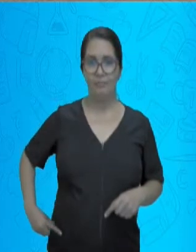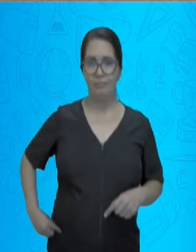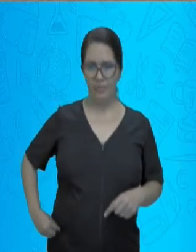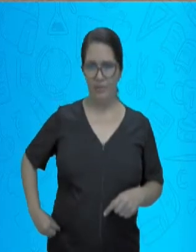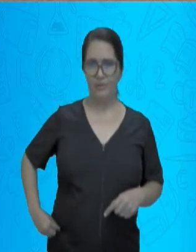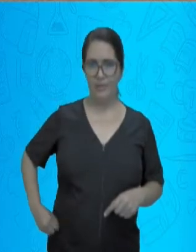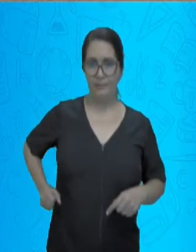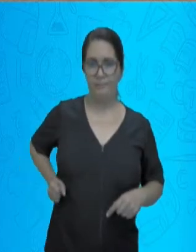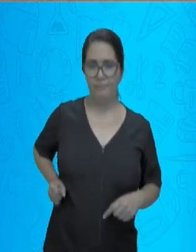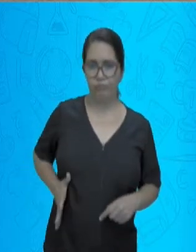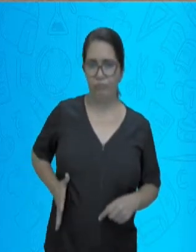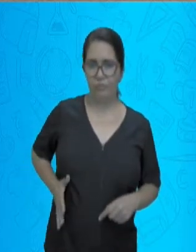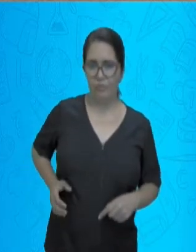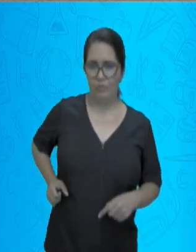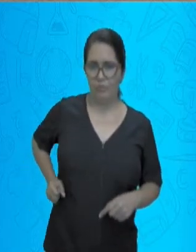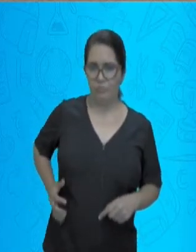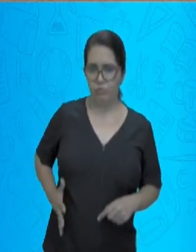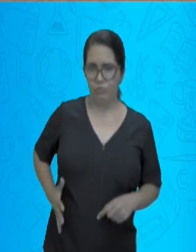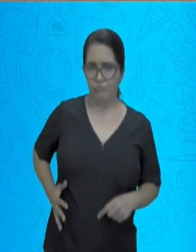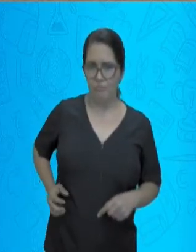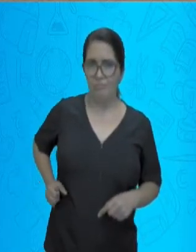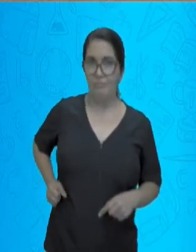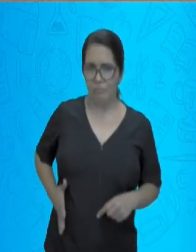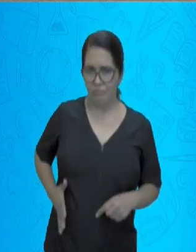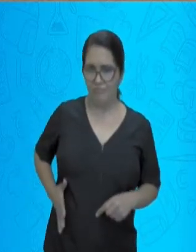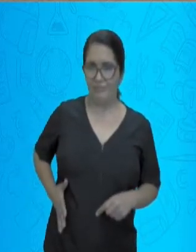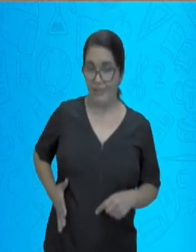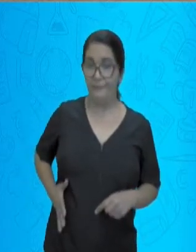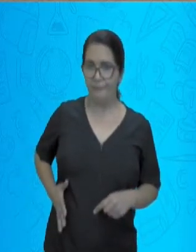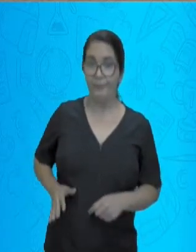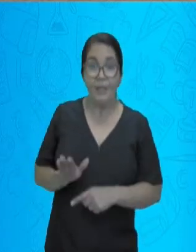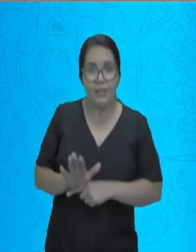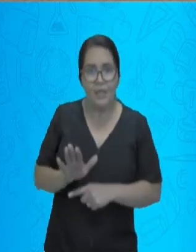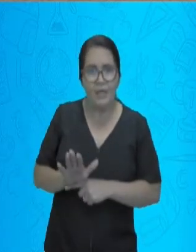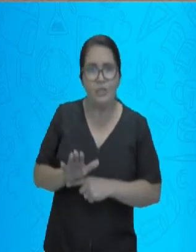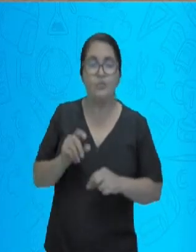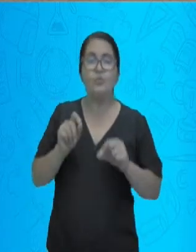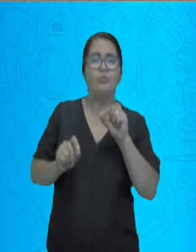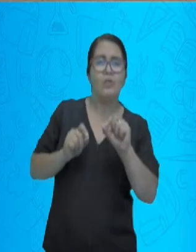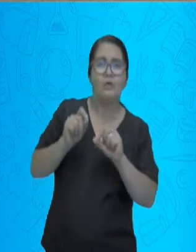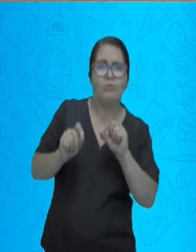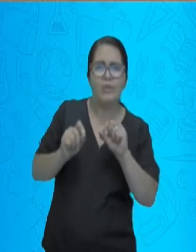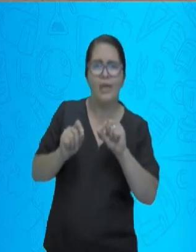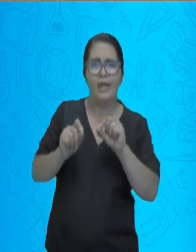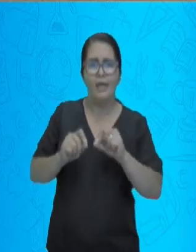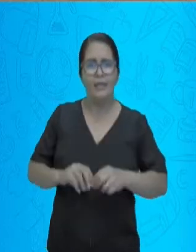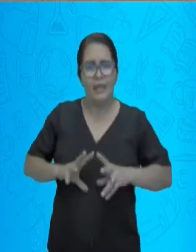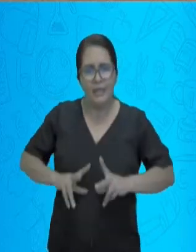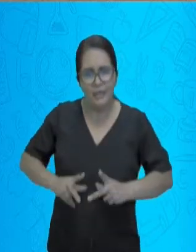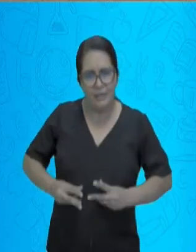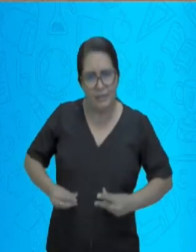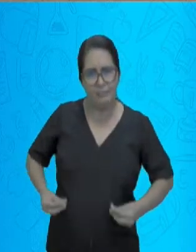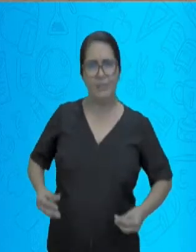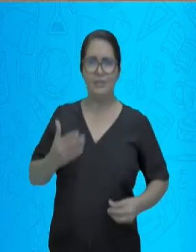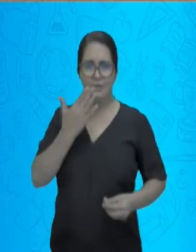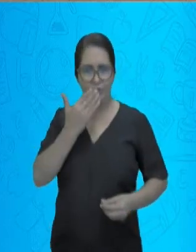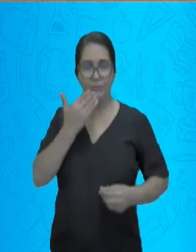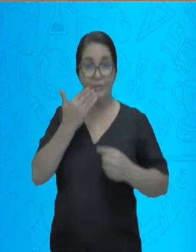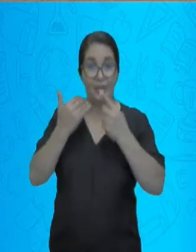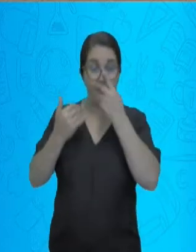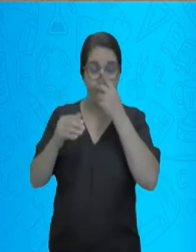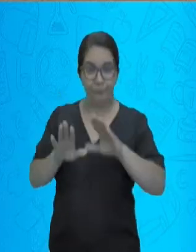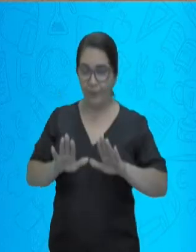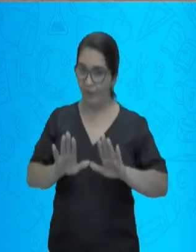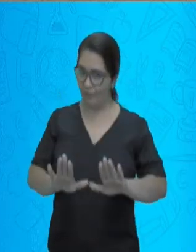um processo infeccioso, inflamatório, ele é chamado de apendicite.